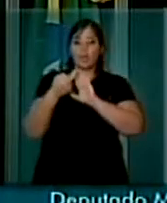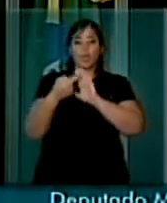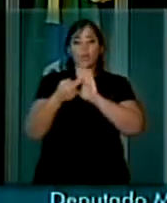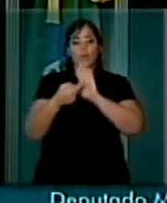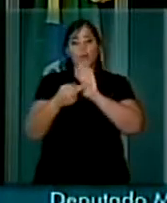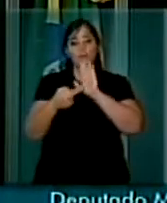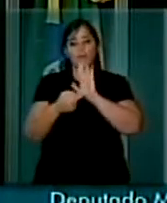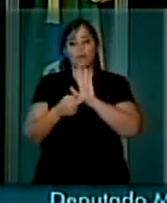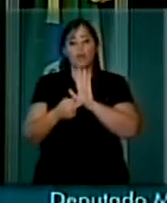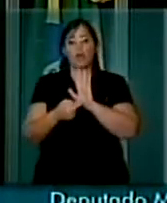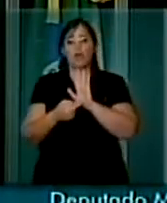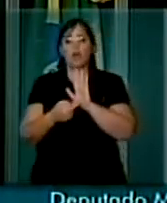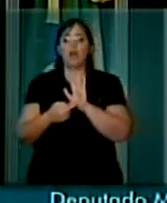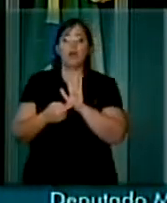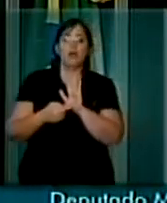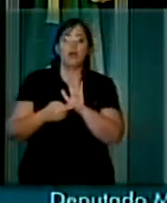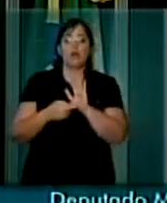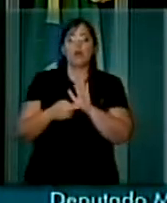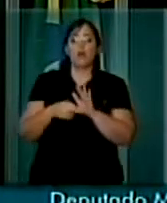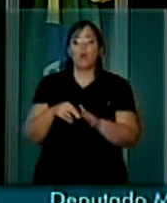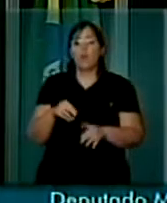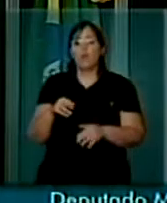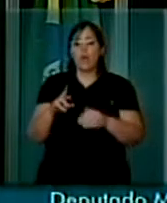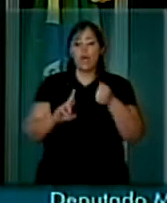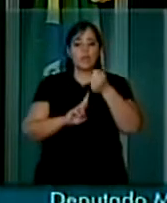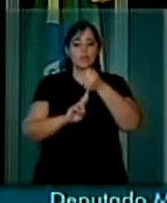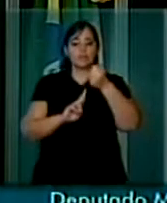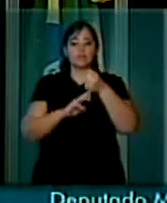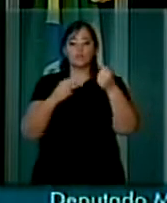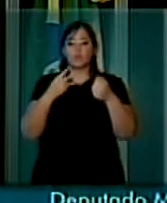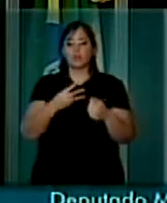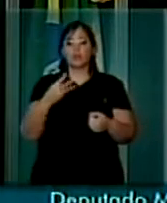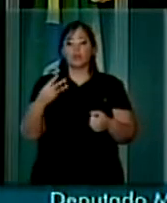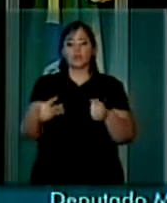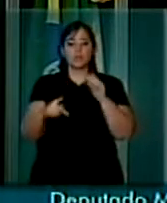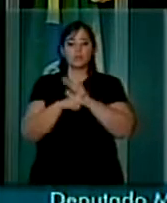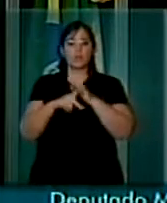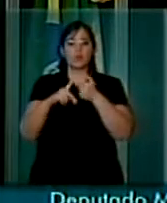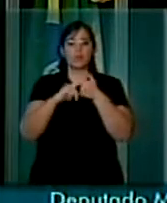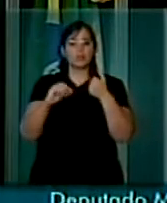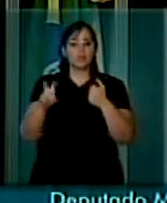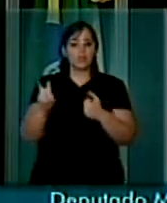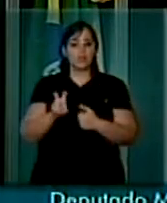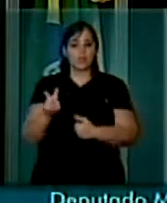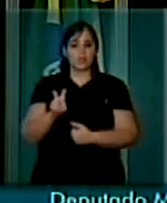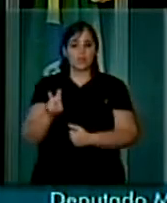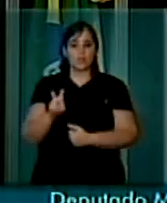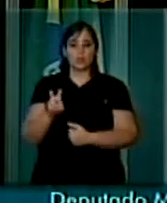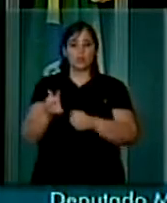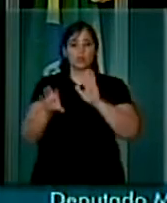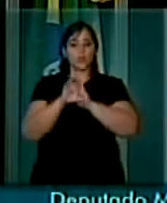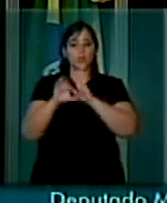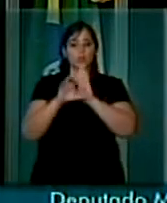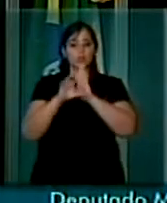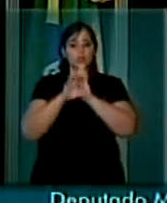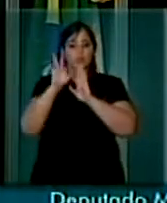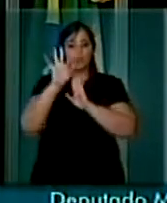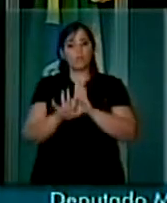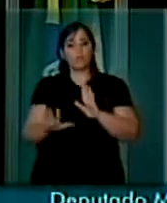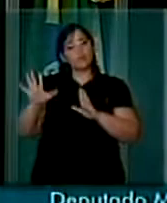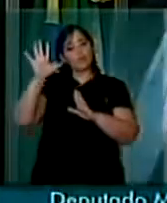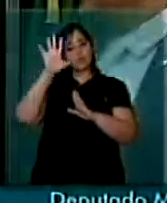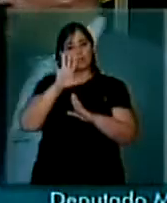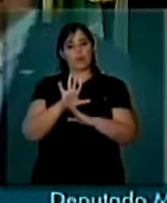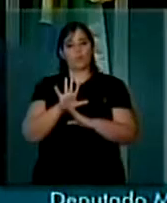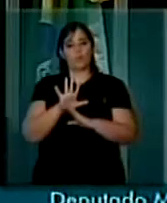o inciso 33 do artigo 5º da Constituição Federal.